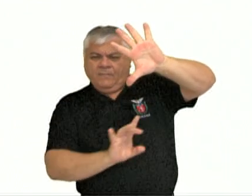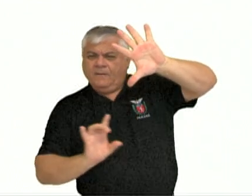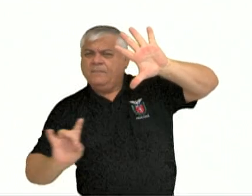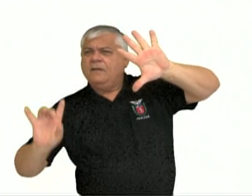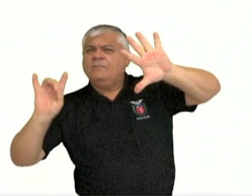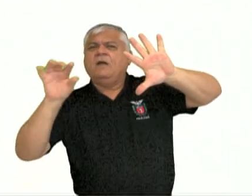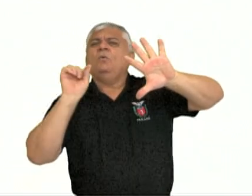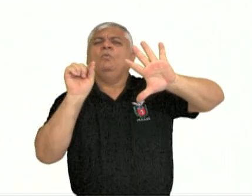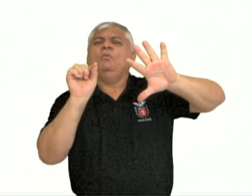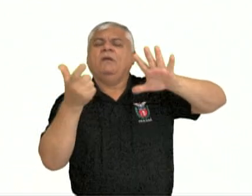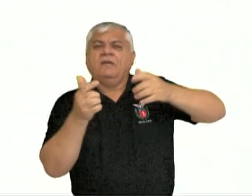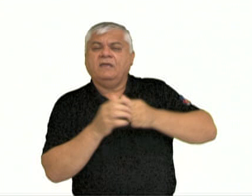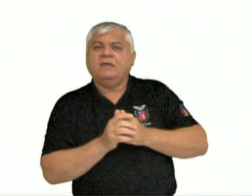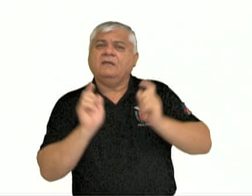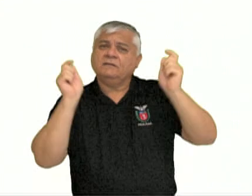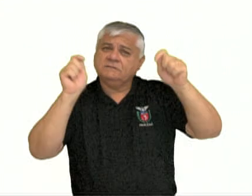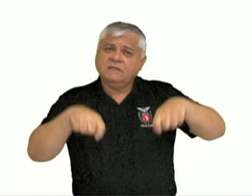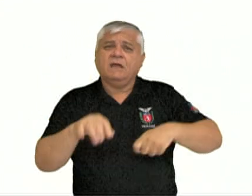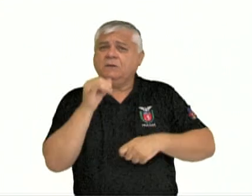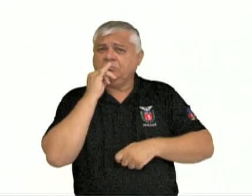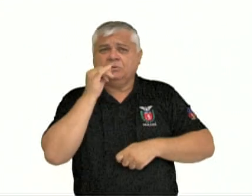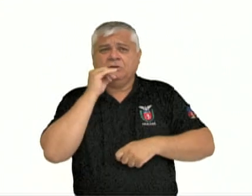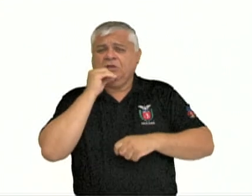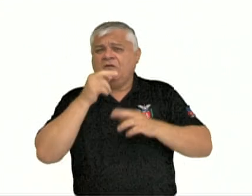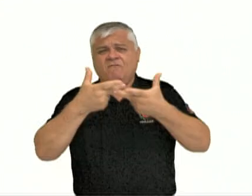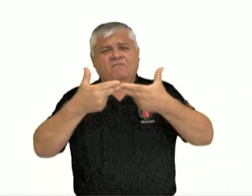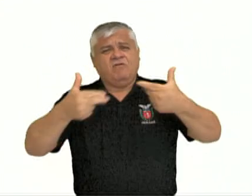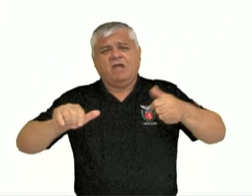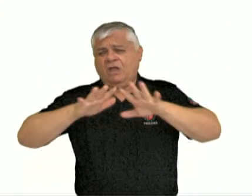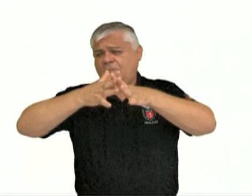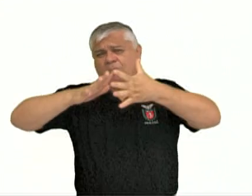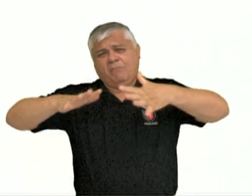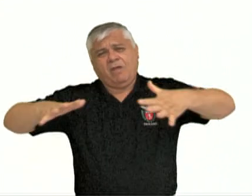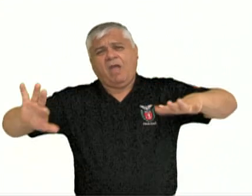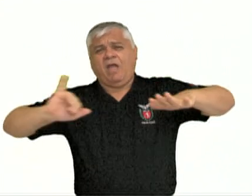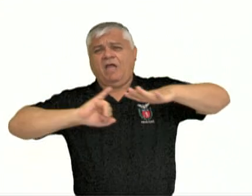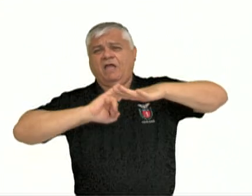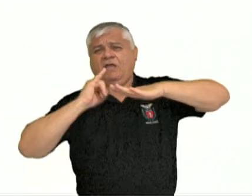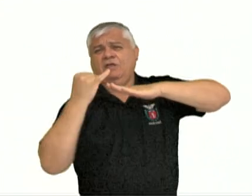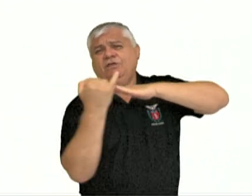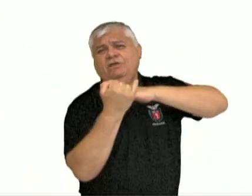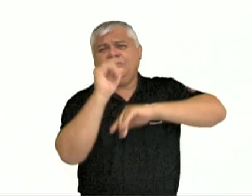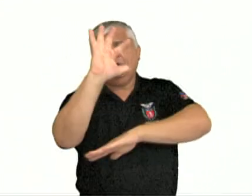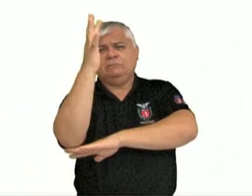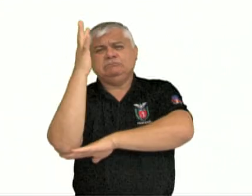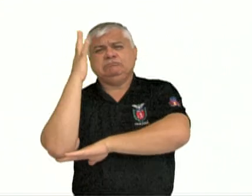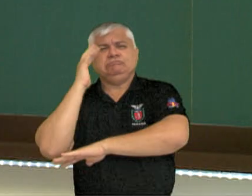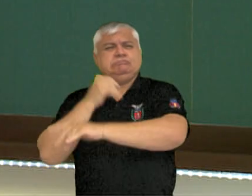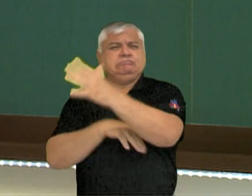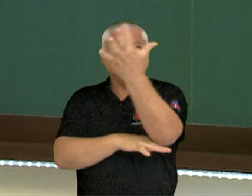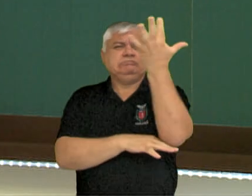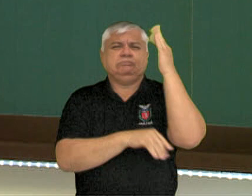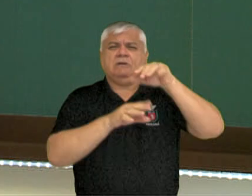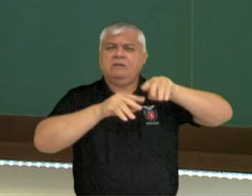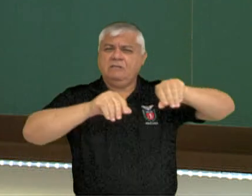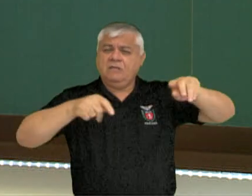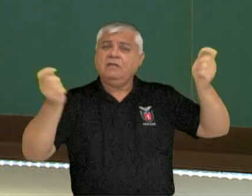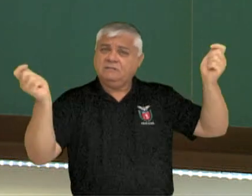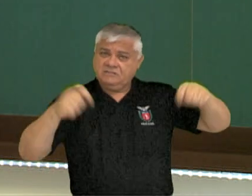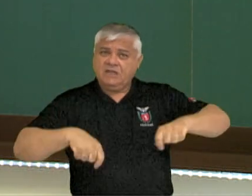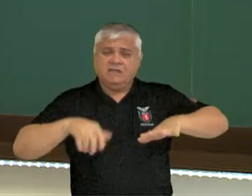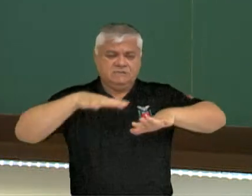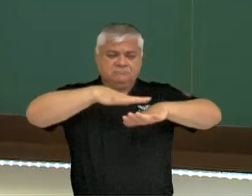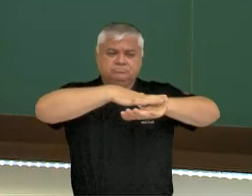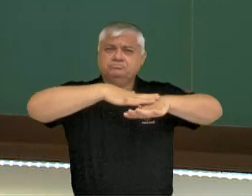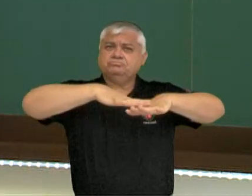de placa tectônica? Cabe, por exemplo, um continente inteiro e mais uma parte do oceano, para a gente ter uma noção do quanto isso